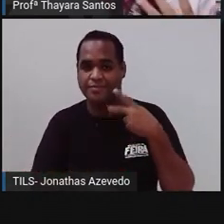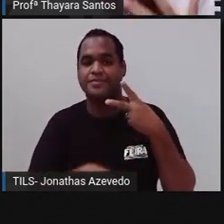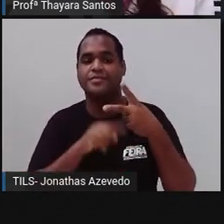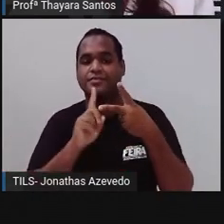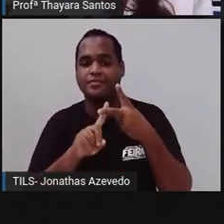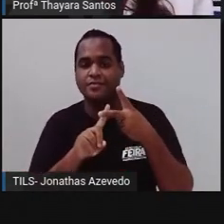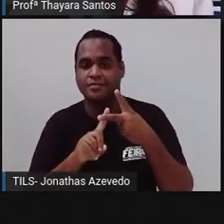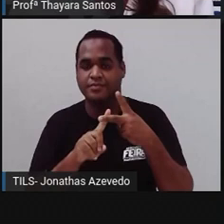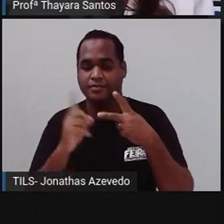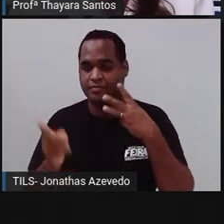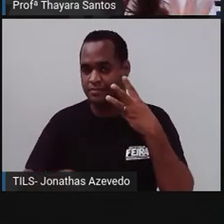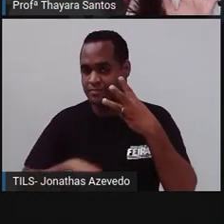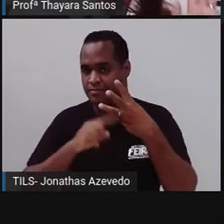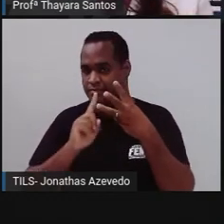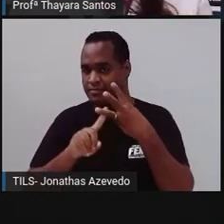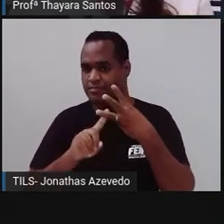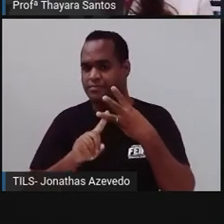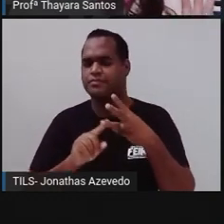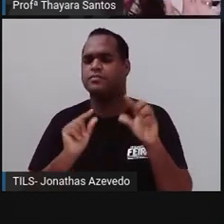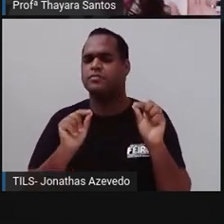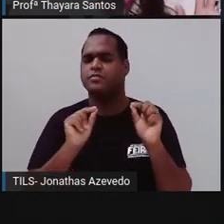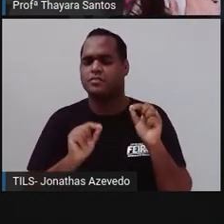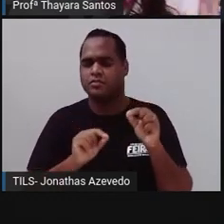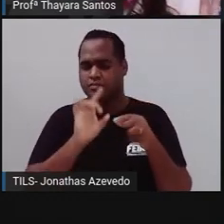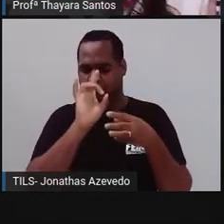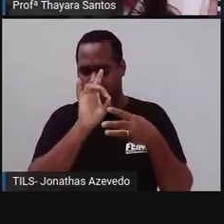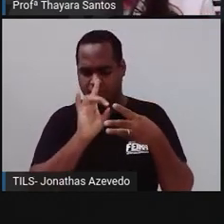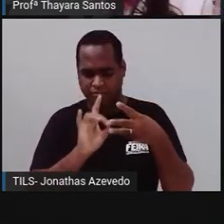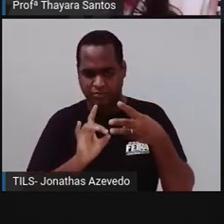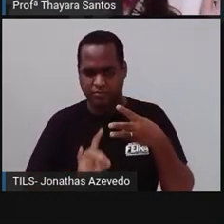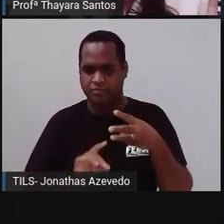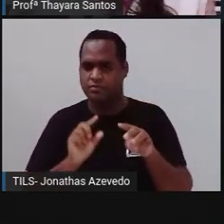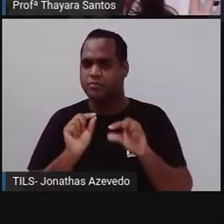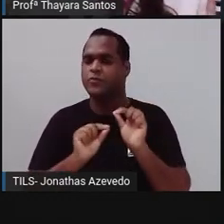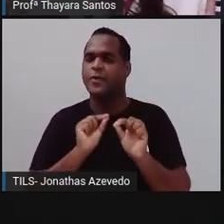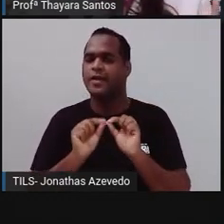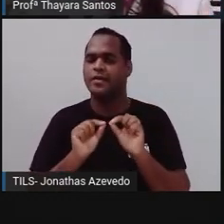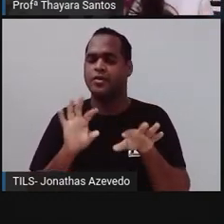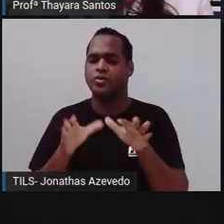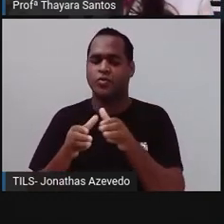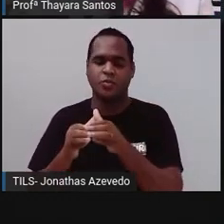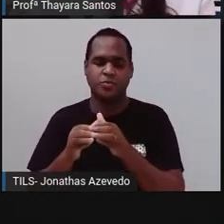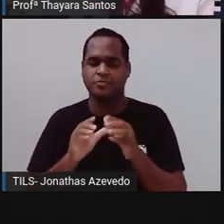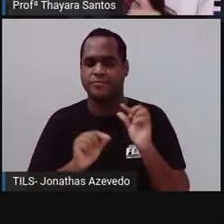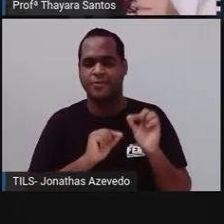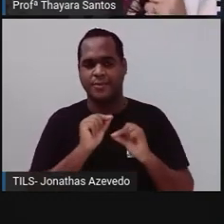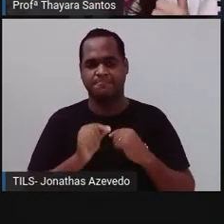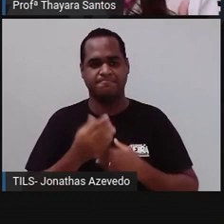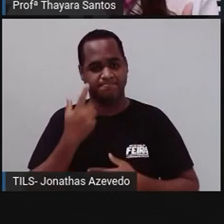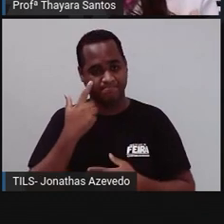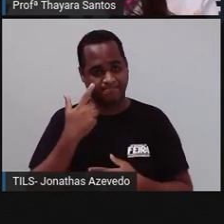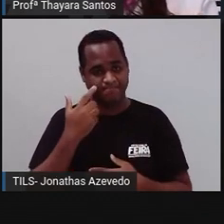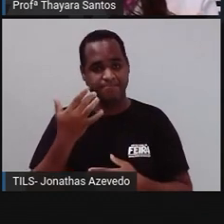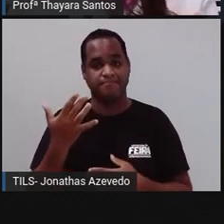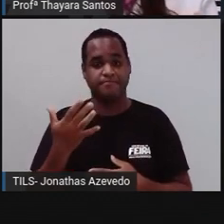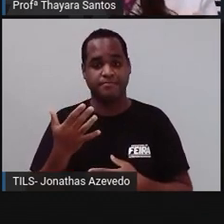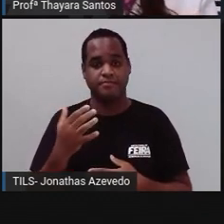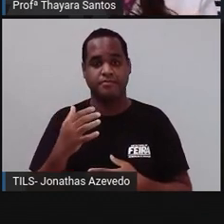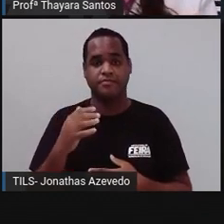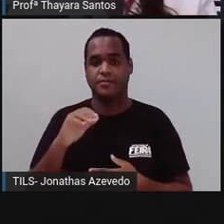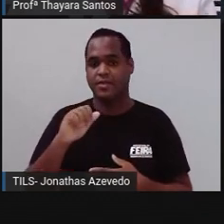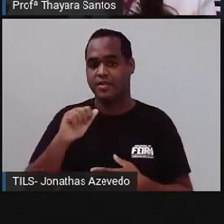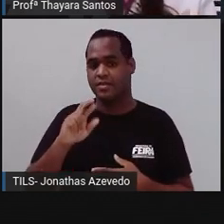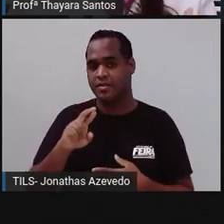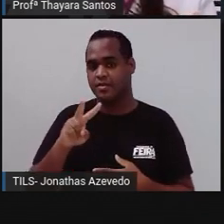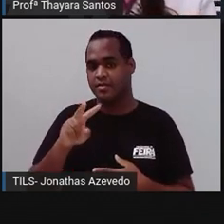sifozoários ou antozoários. Vamos lá saber quem está em qual grupo aí nessa história. As caravelas,